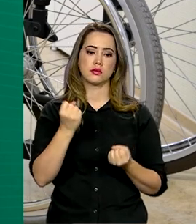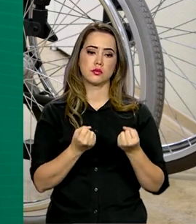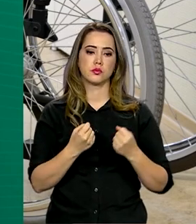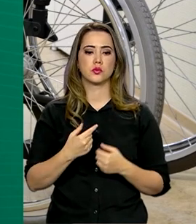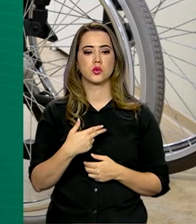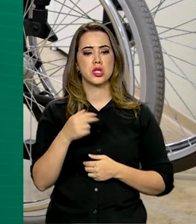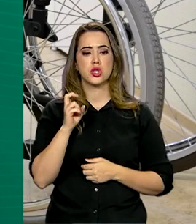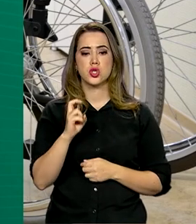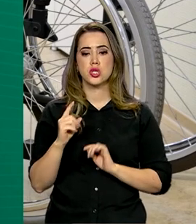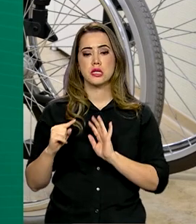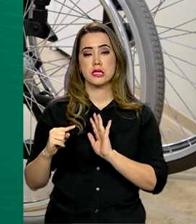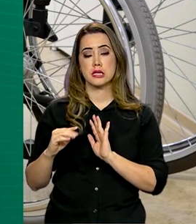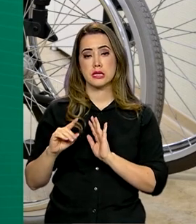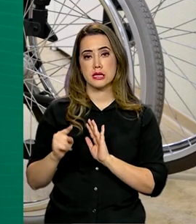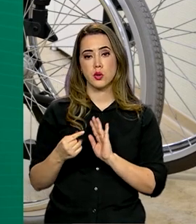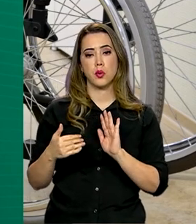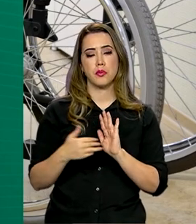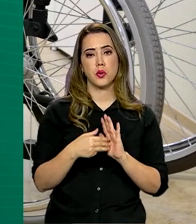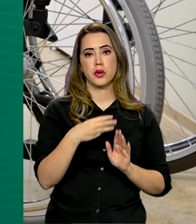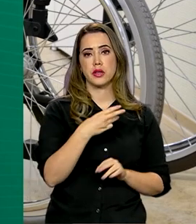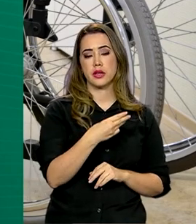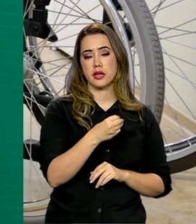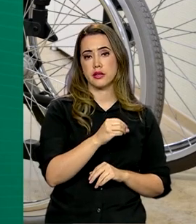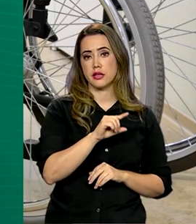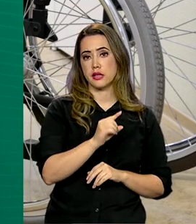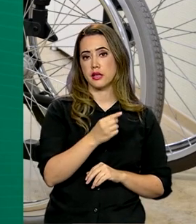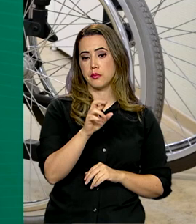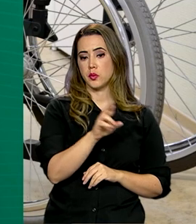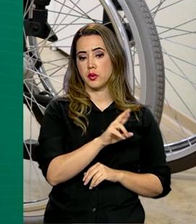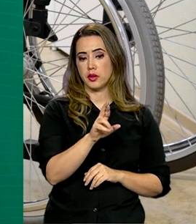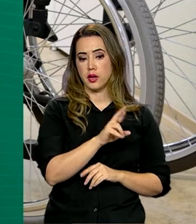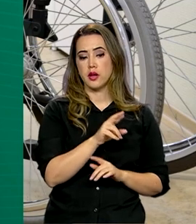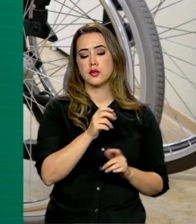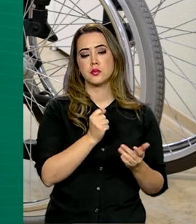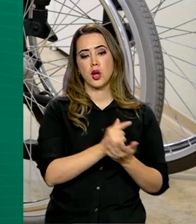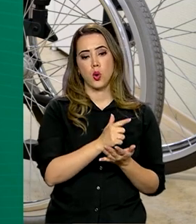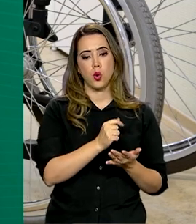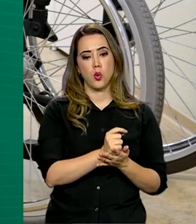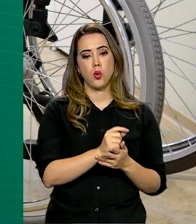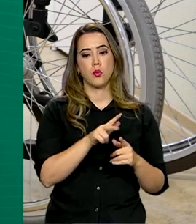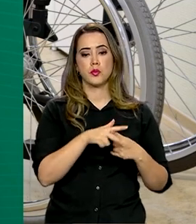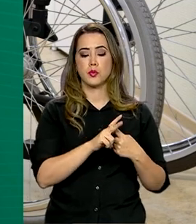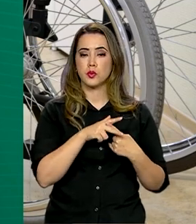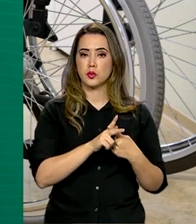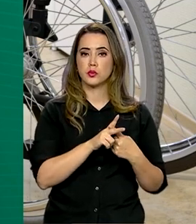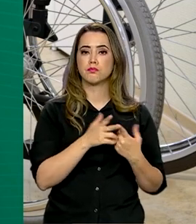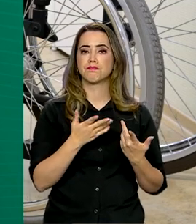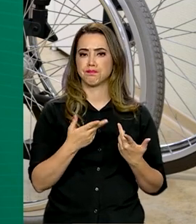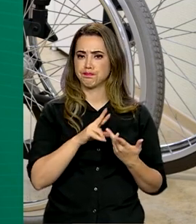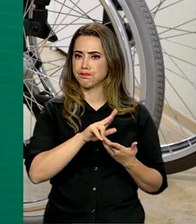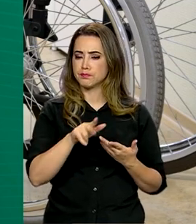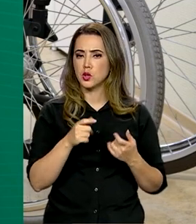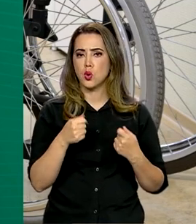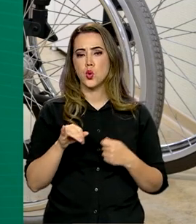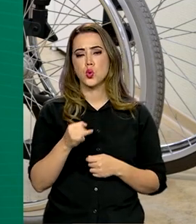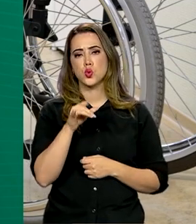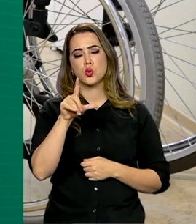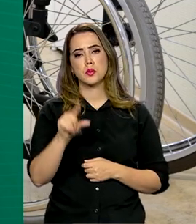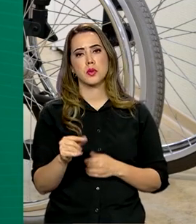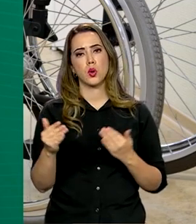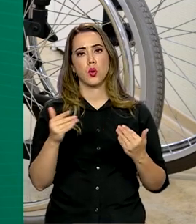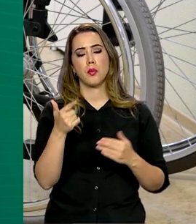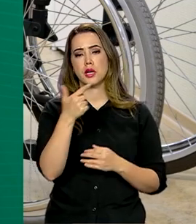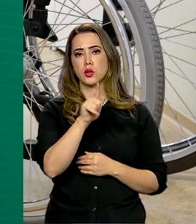de R 5 mil a R$ mil para compra, manutenção e reparo. Com juros mais baratos que os de mercado,